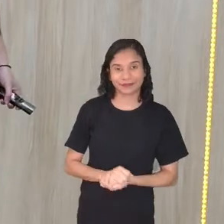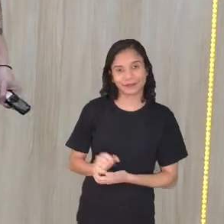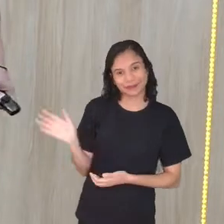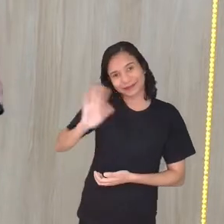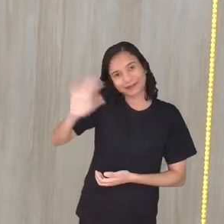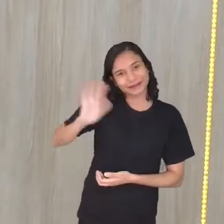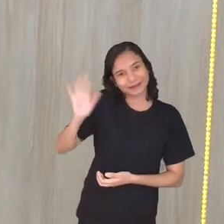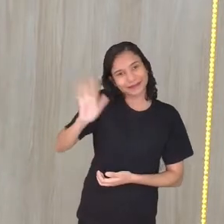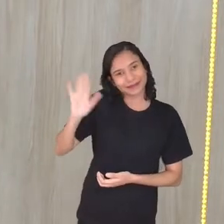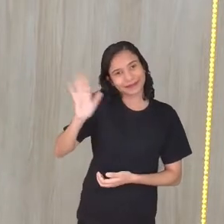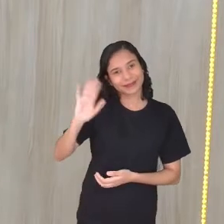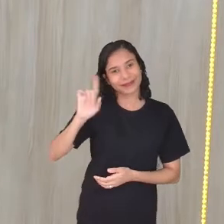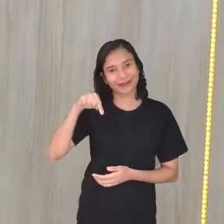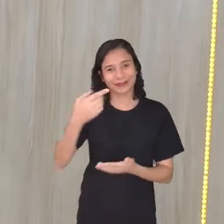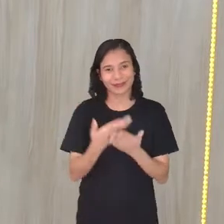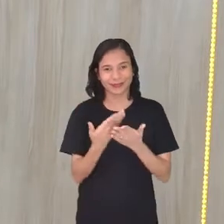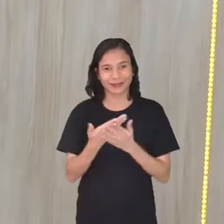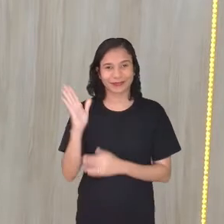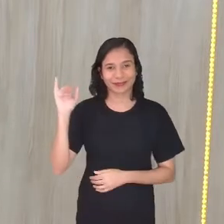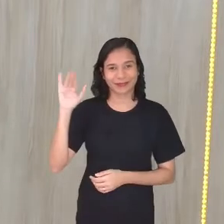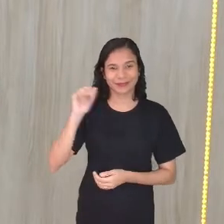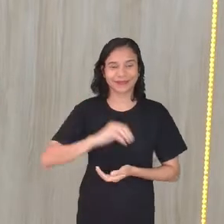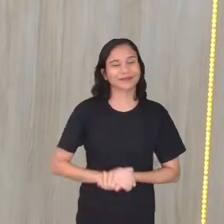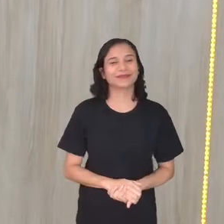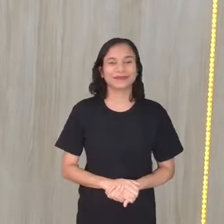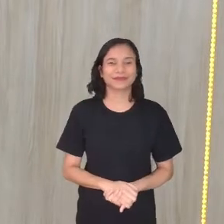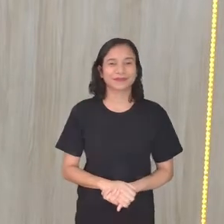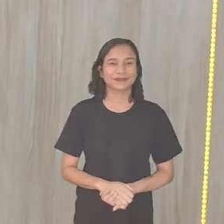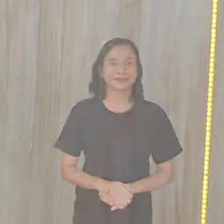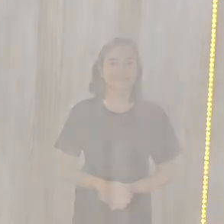E até o próximo momento de estudo. Tchau, tchau.